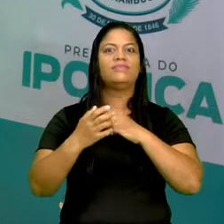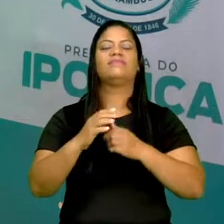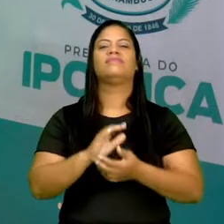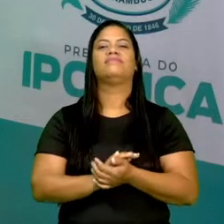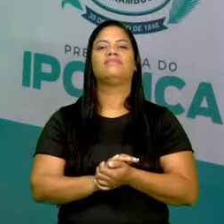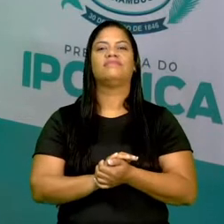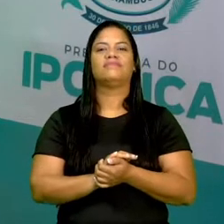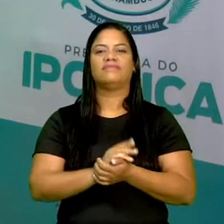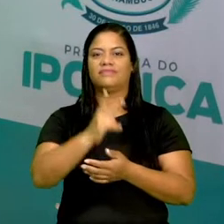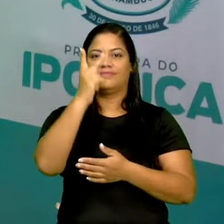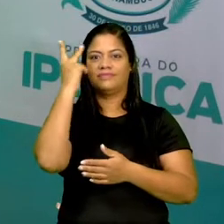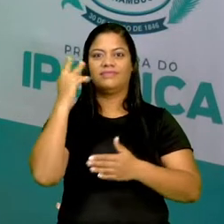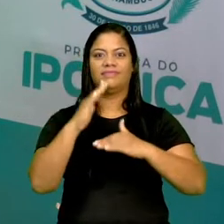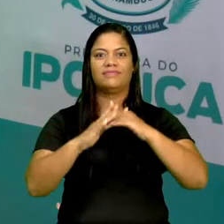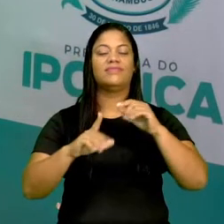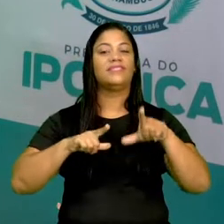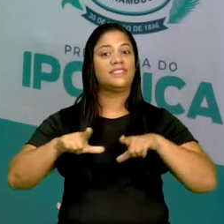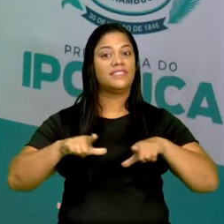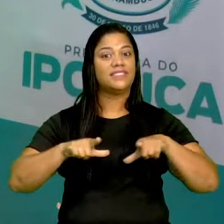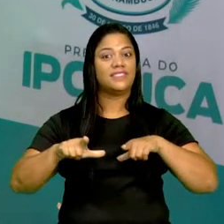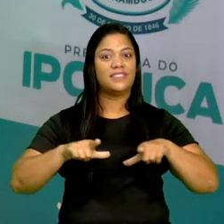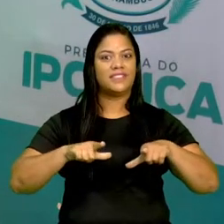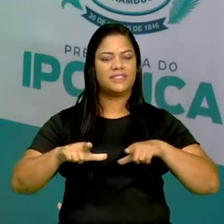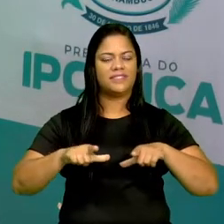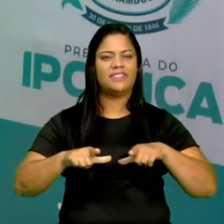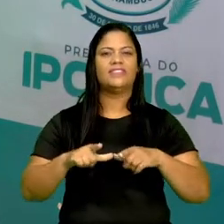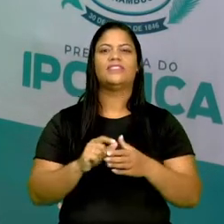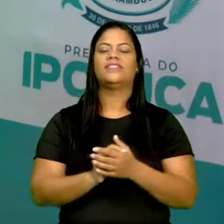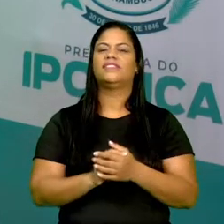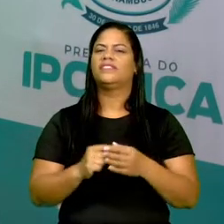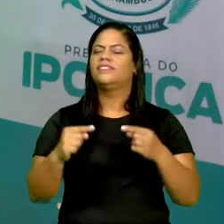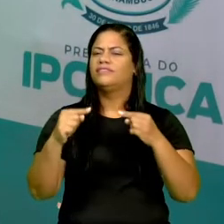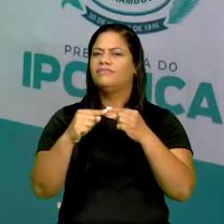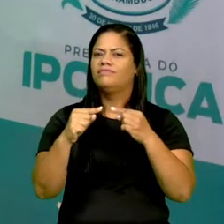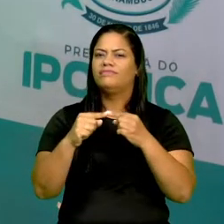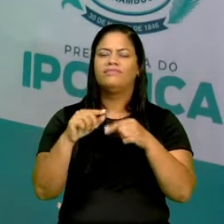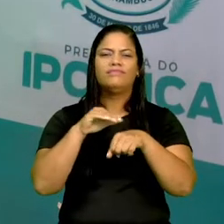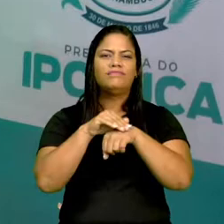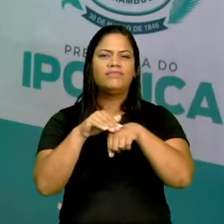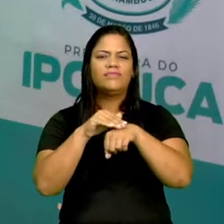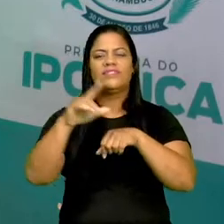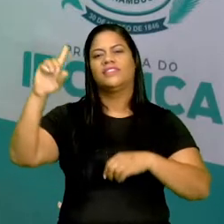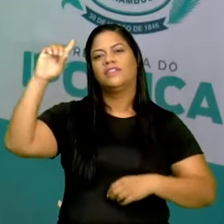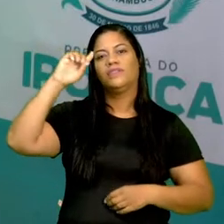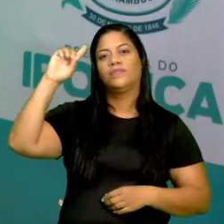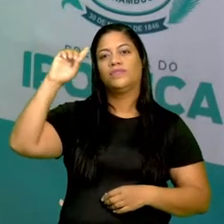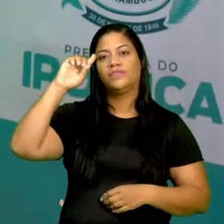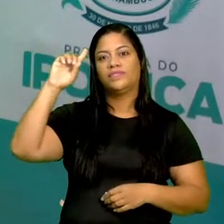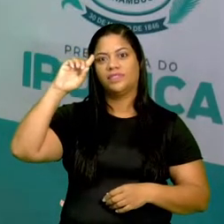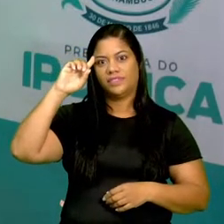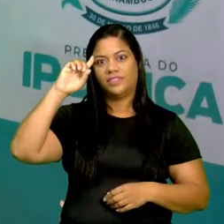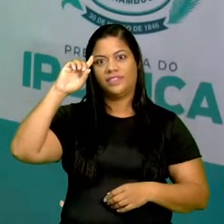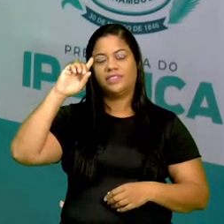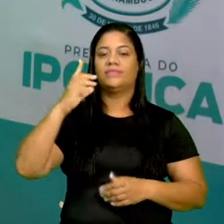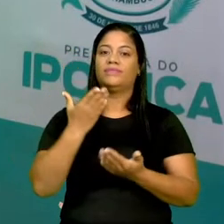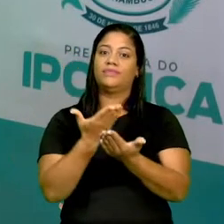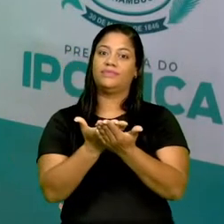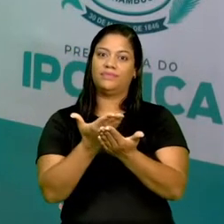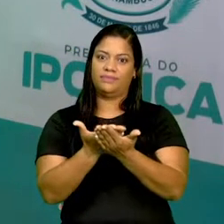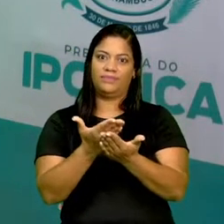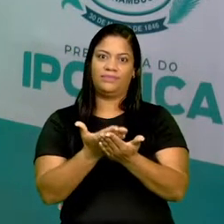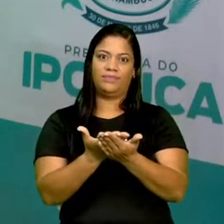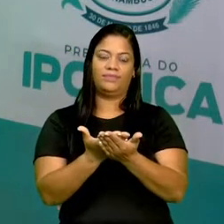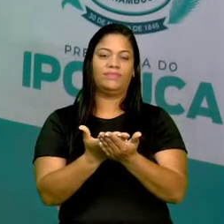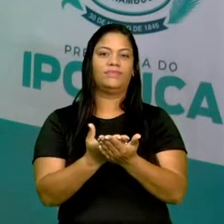os profissionais na qual a gente entra em contato todos os dias durante as nossas aulas